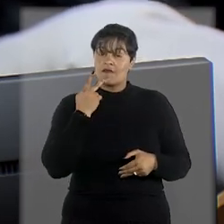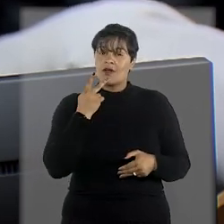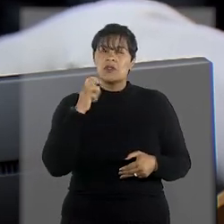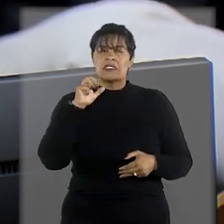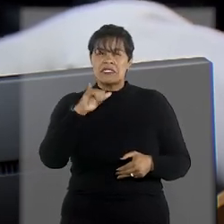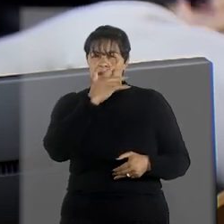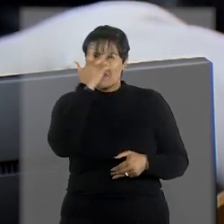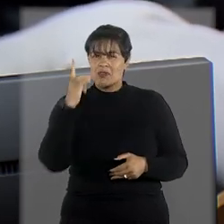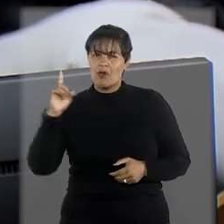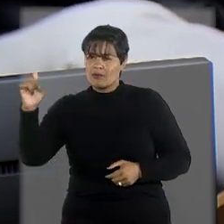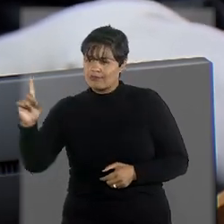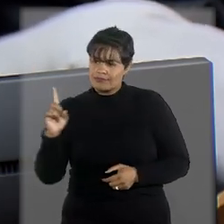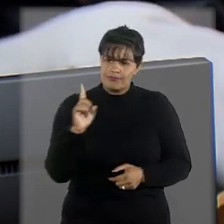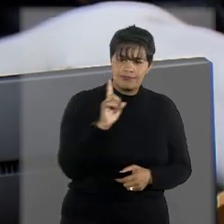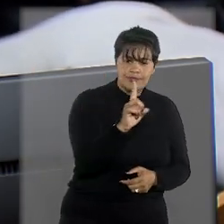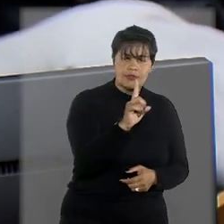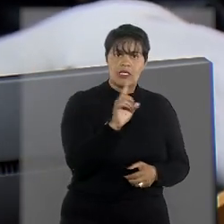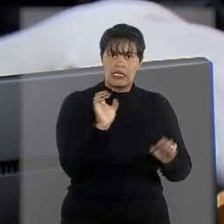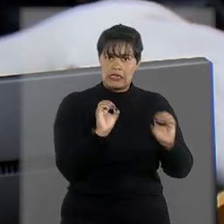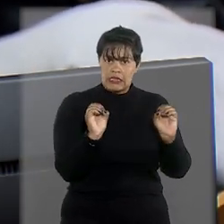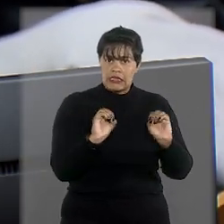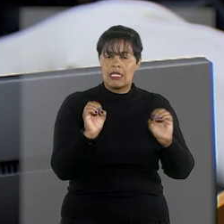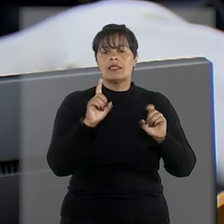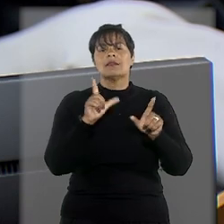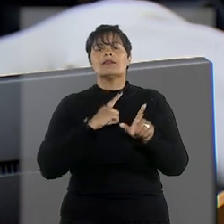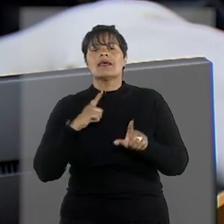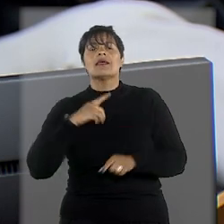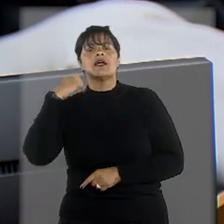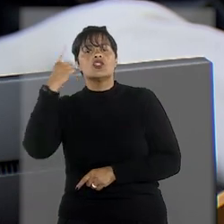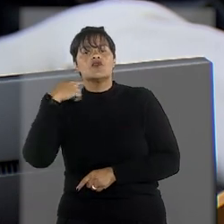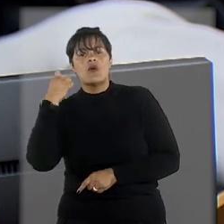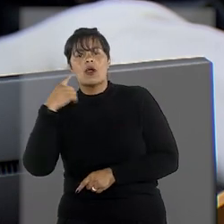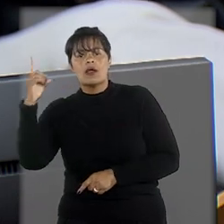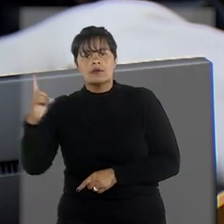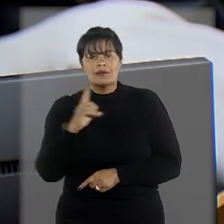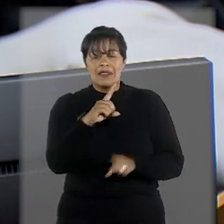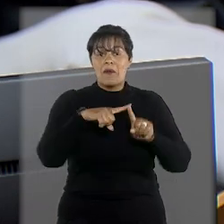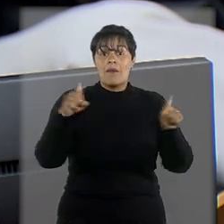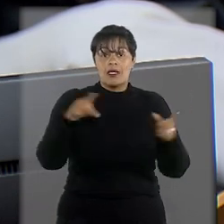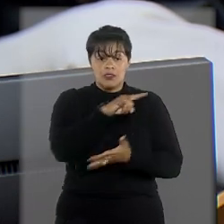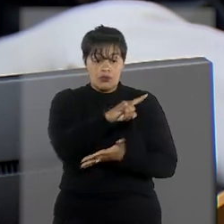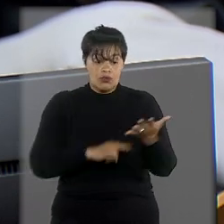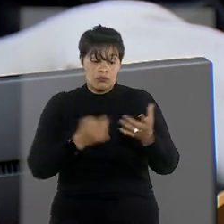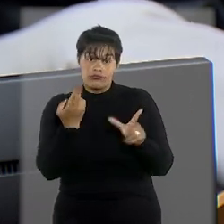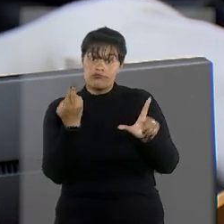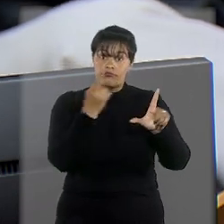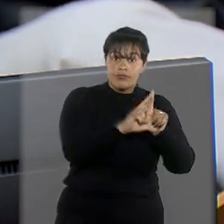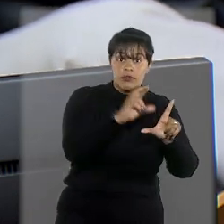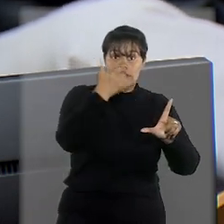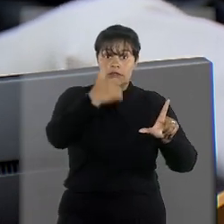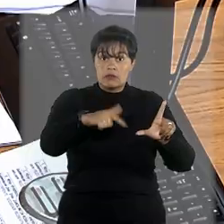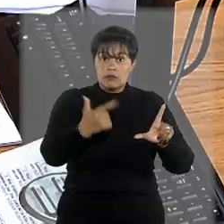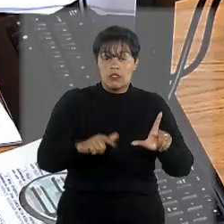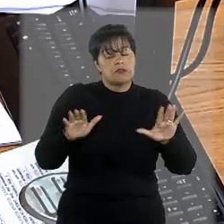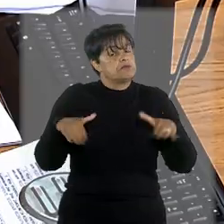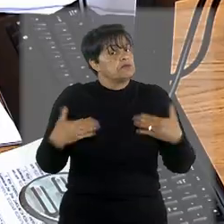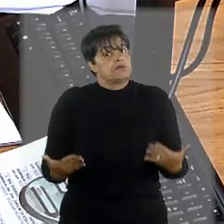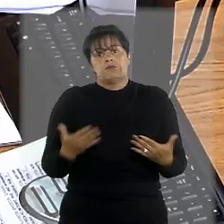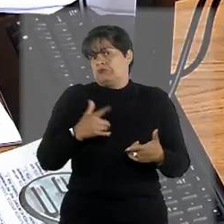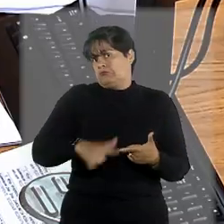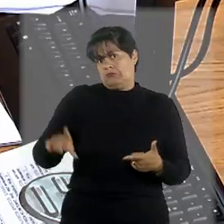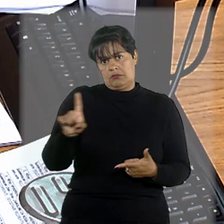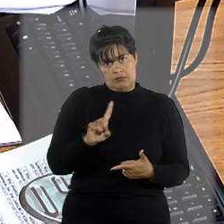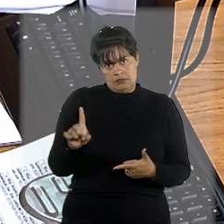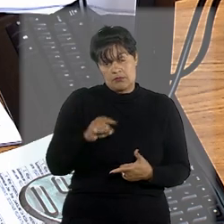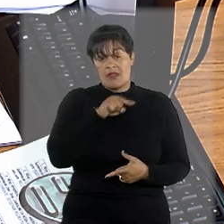espontâneo o peticionamento nos autos por advogado destituído de poderes especiais para receber citação. A